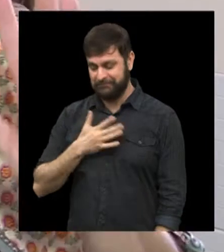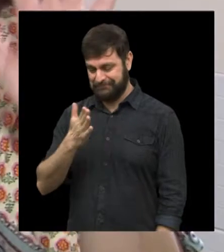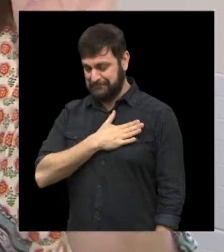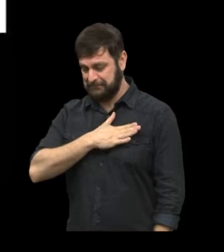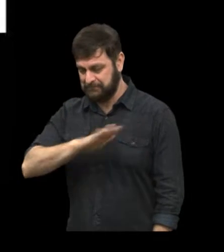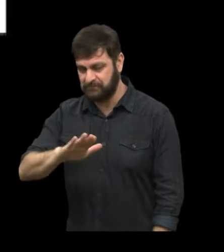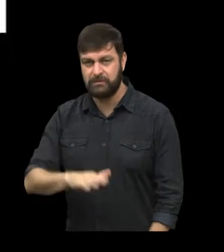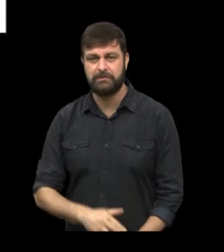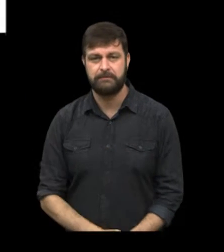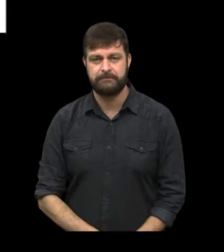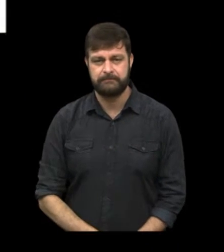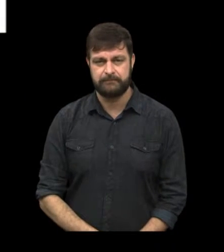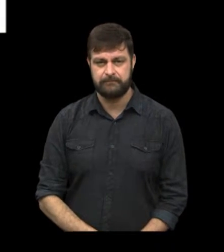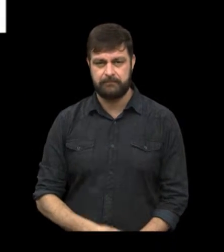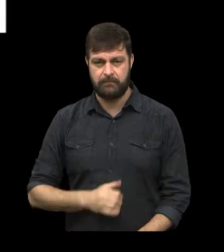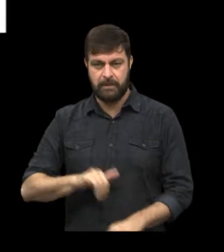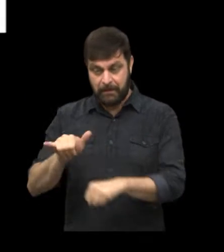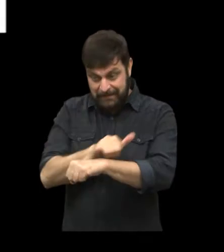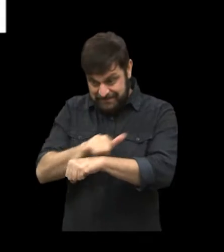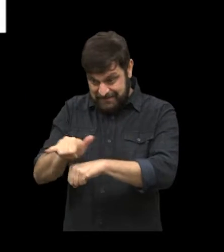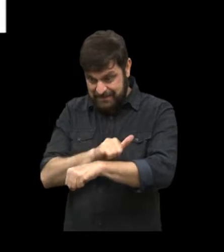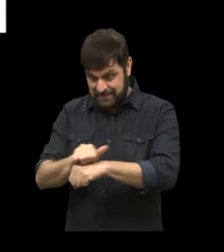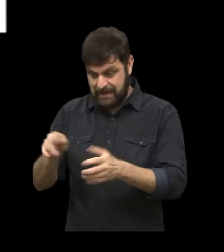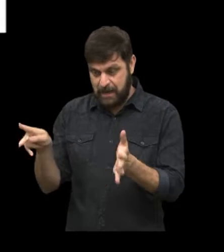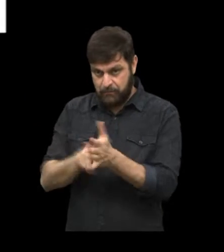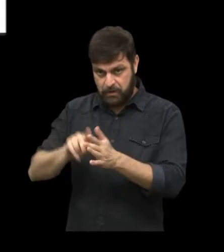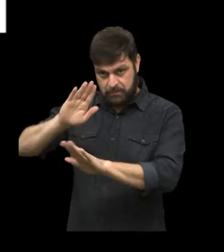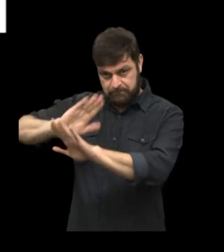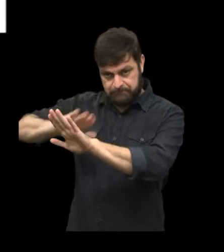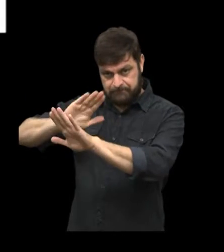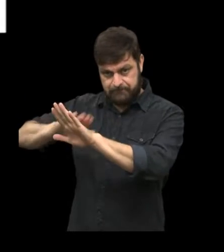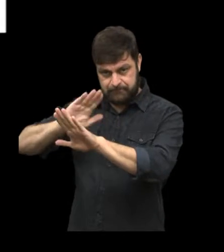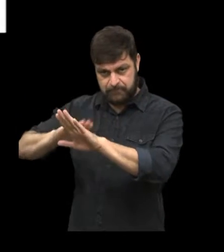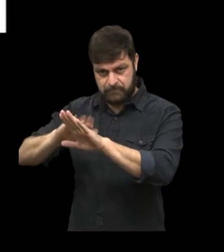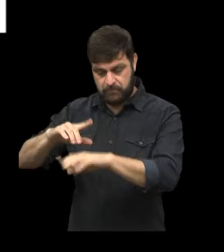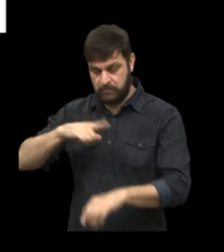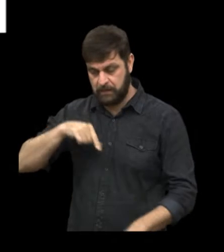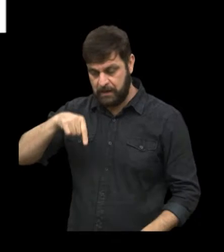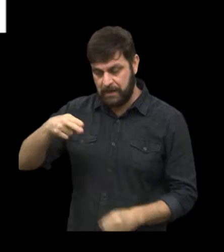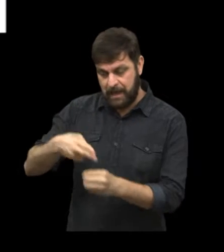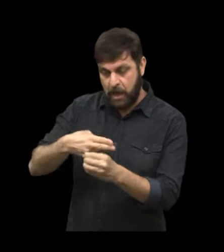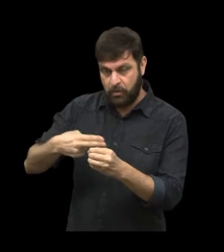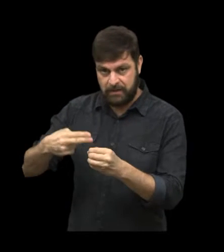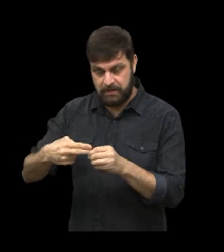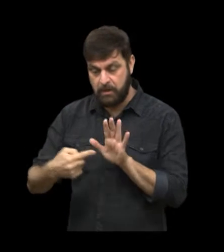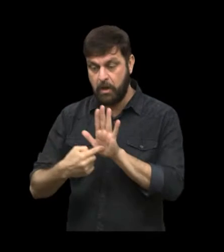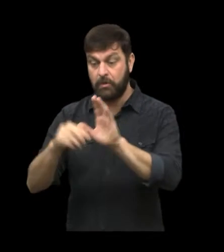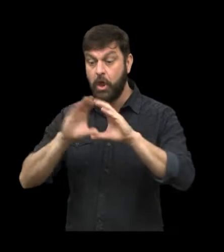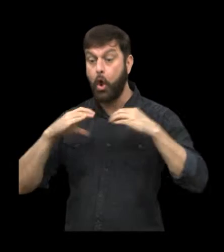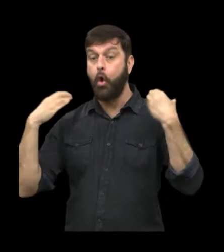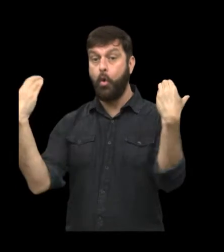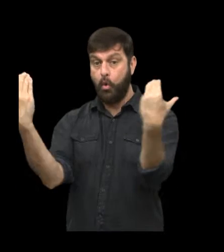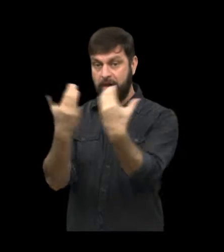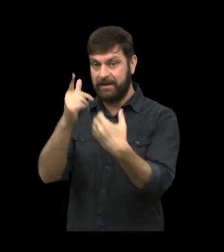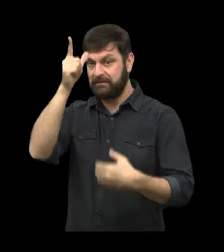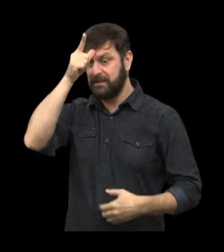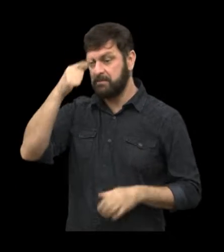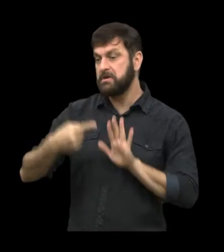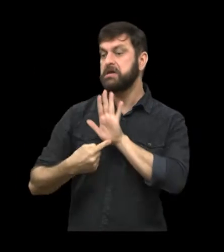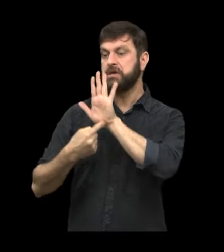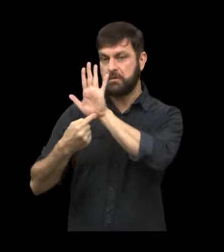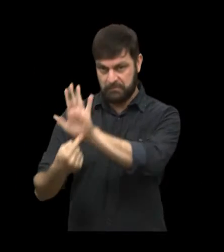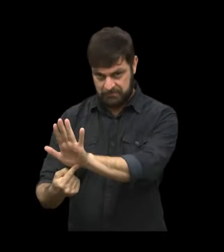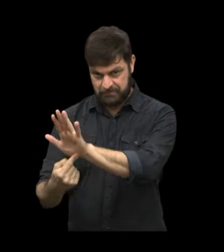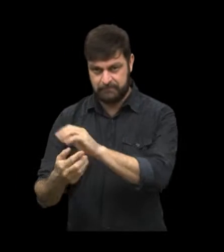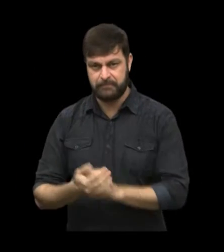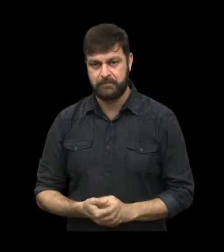limpar a língua. É uma técnica que eu desenvolvi com os produtos desenvolvidos aqui na Unicamp que eu apresentei no Congresso na Alemanha. Você vai